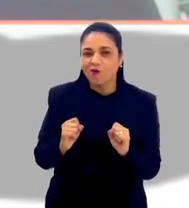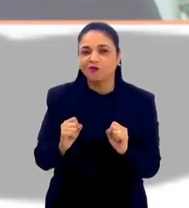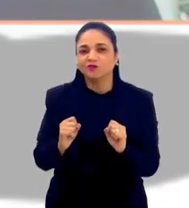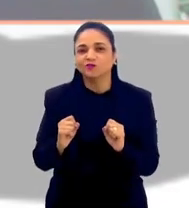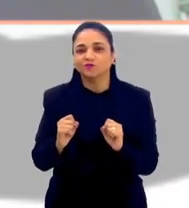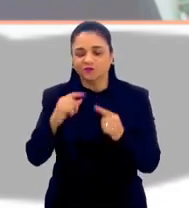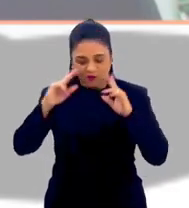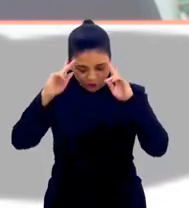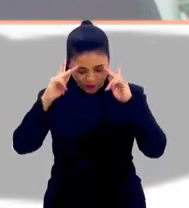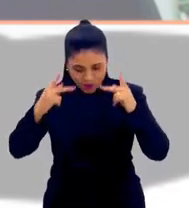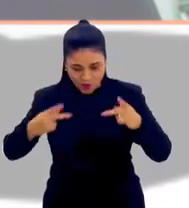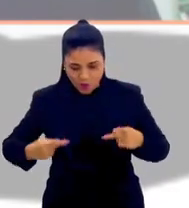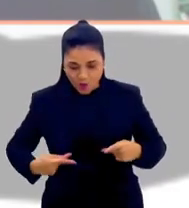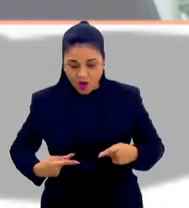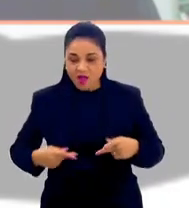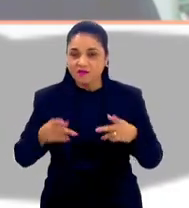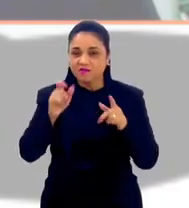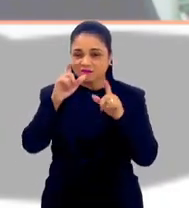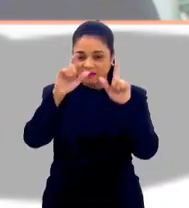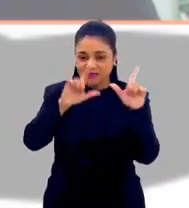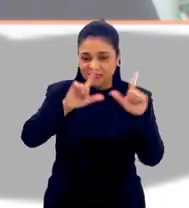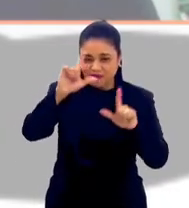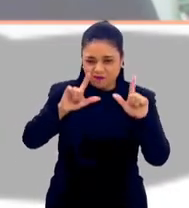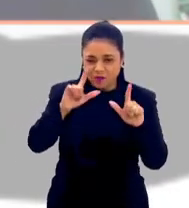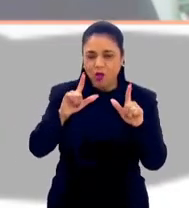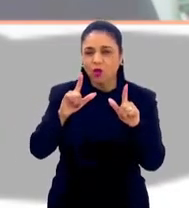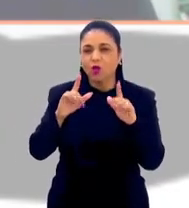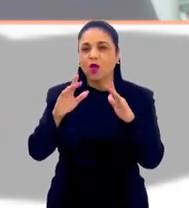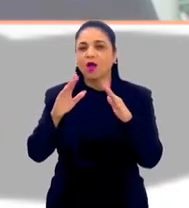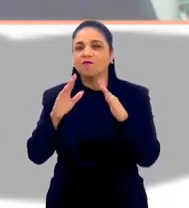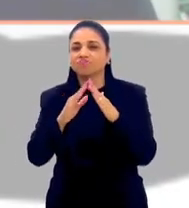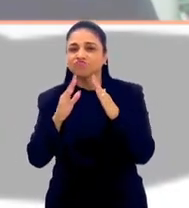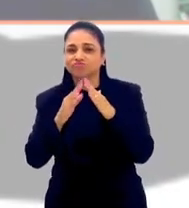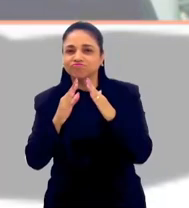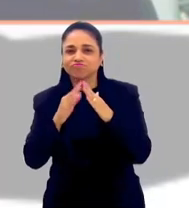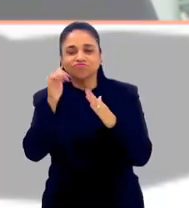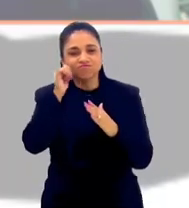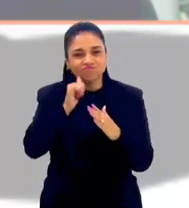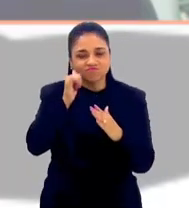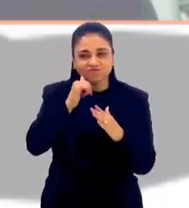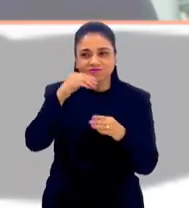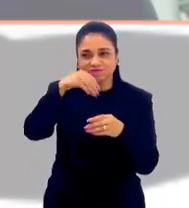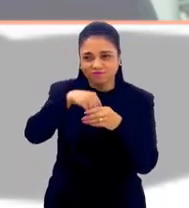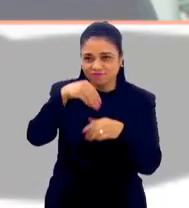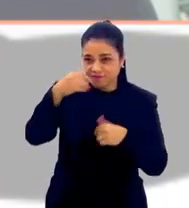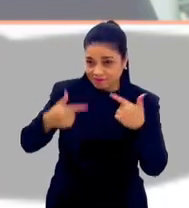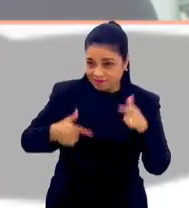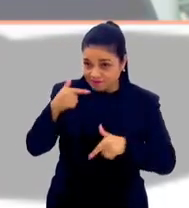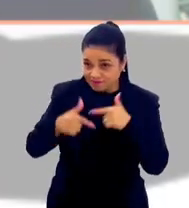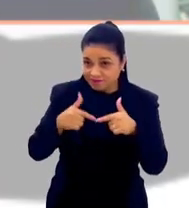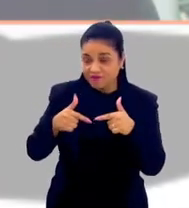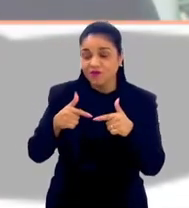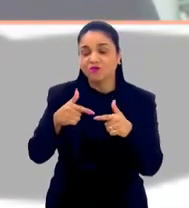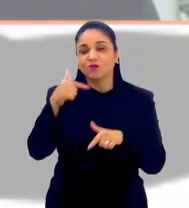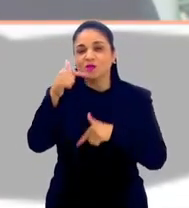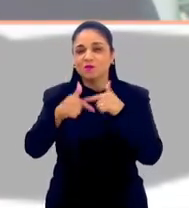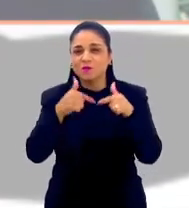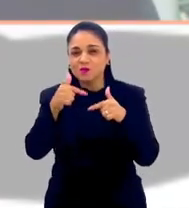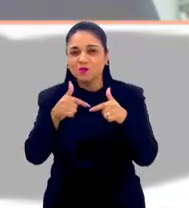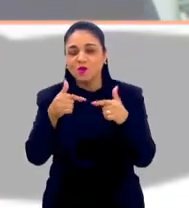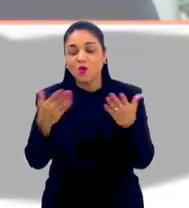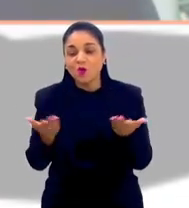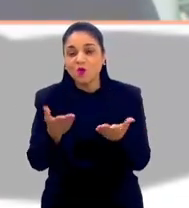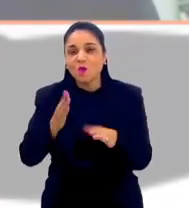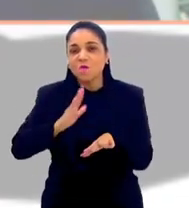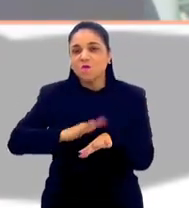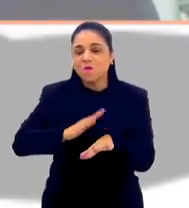comum, esse que está nos assistindo agora, a dona de casa, o trabalhador, o que a pessoa pode fazer para agora, nesse momento, ela